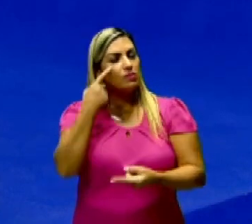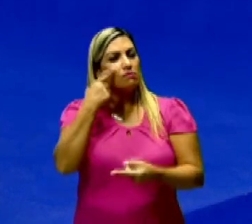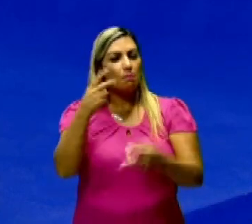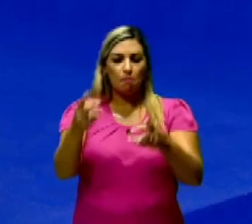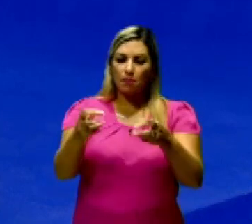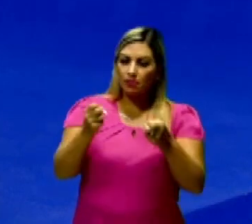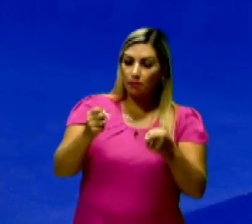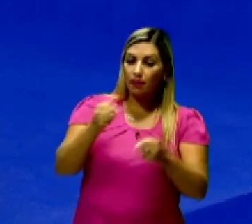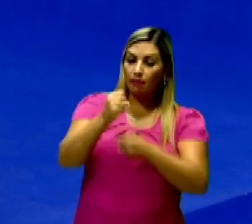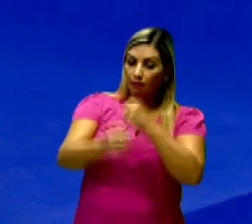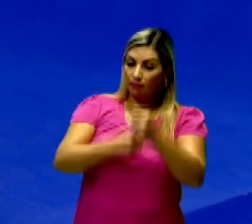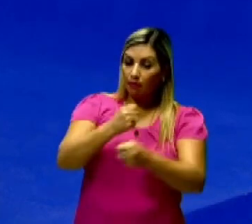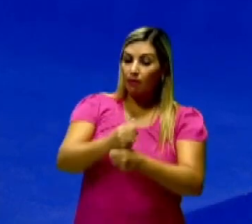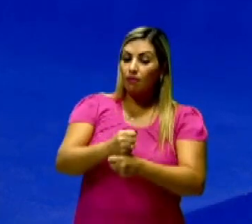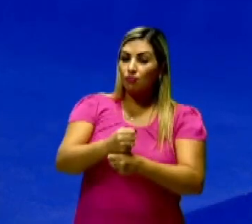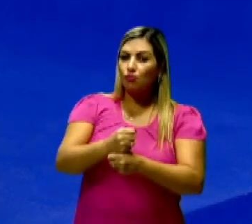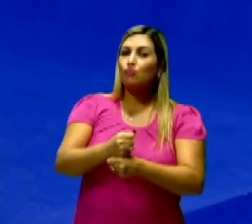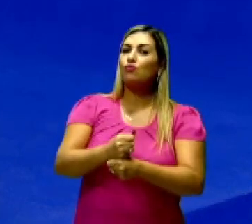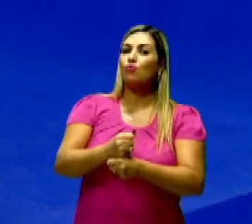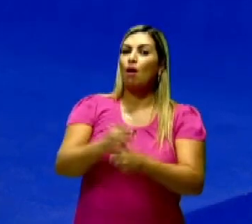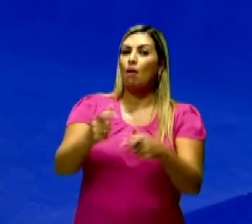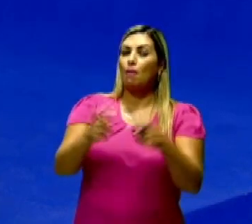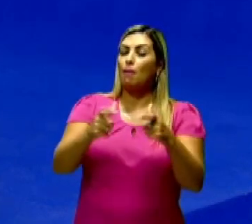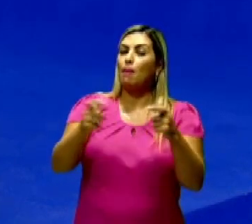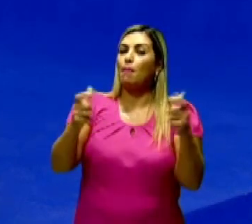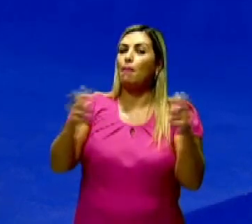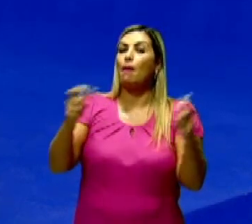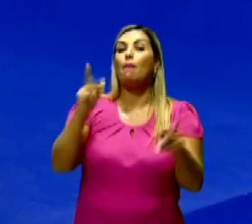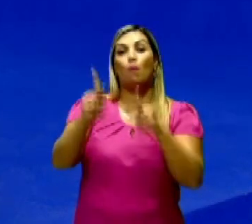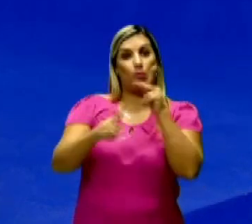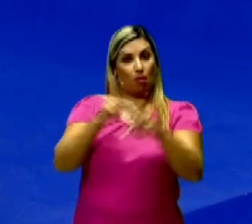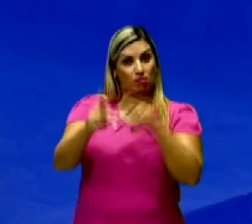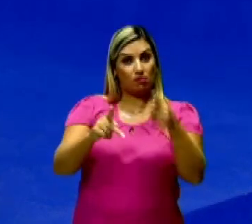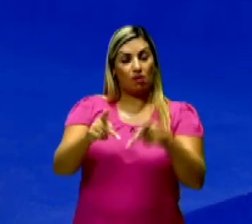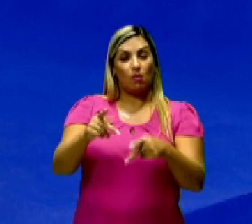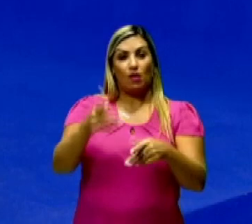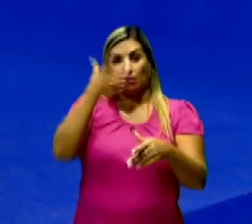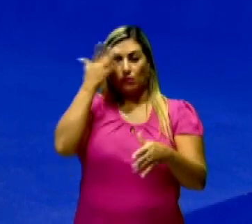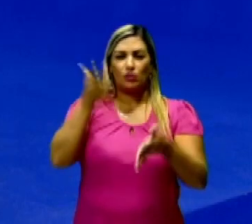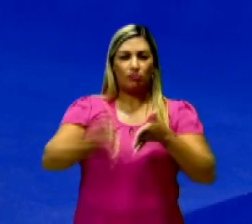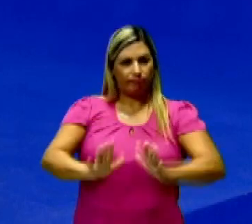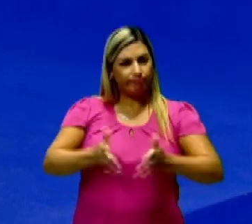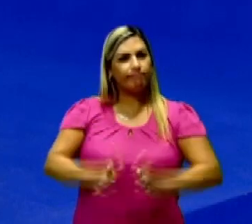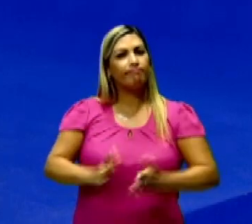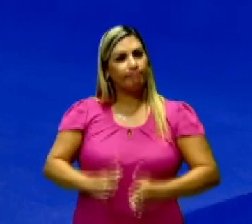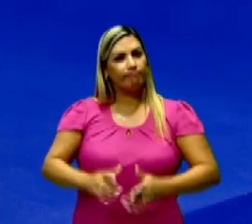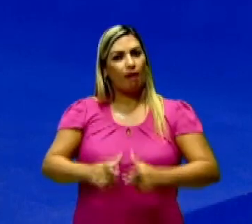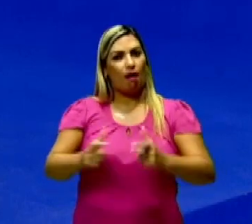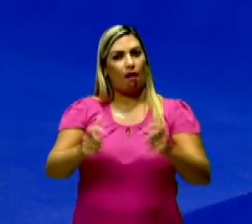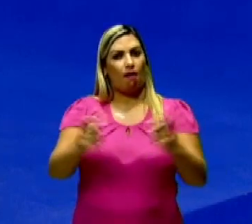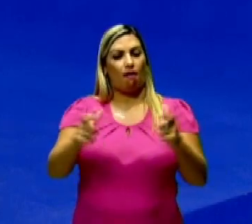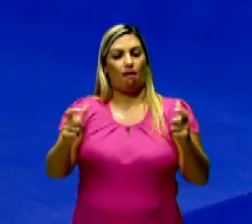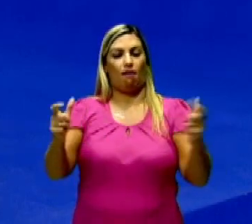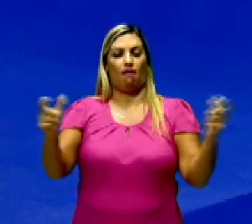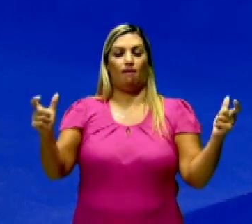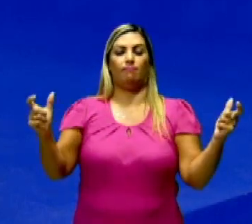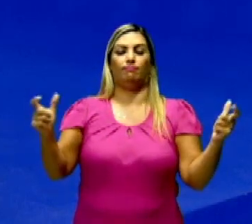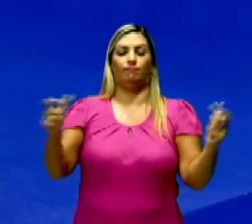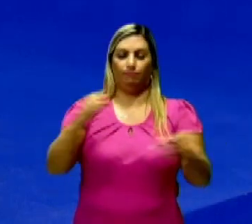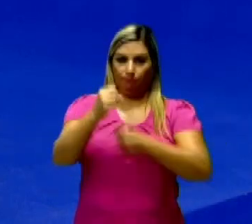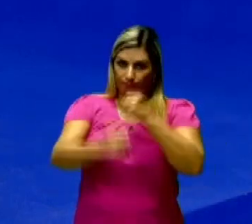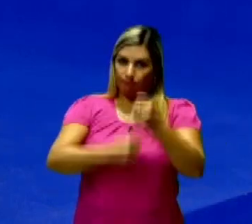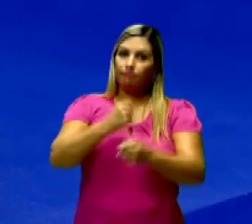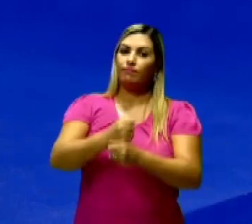aí, os anos seguintes, um crescimento demográfico. Então, a taxa de natalidade sendo cada vez mais alta, tá? Nos anos